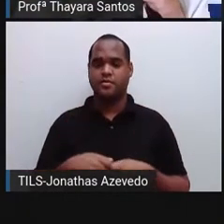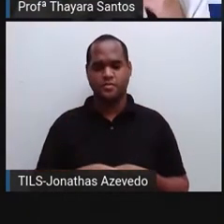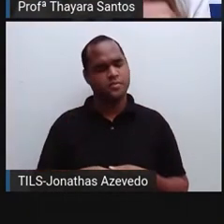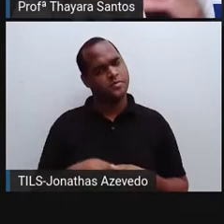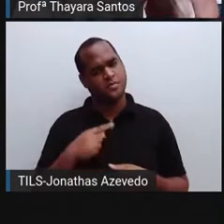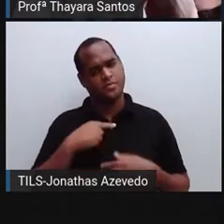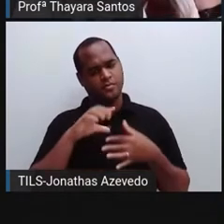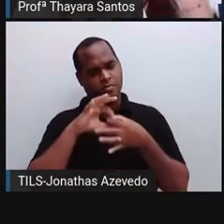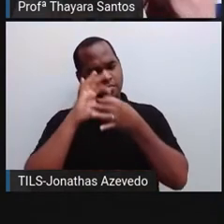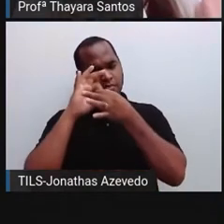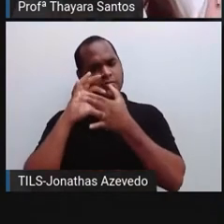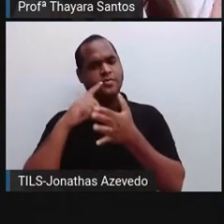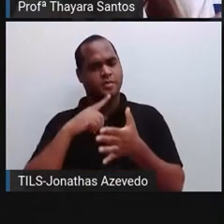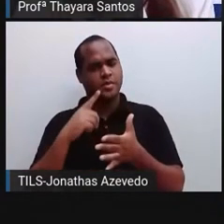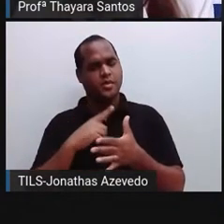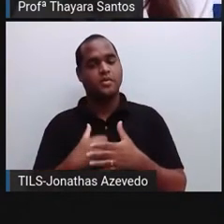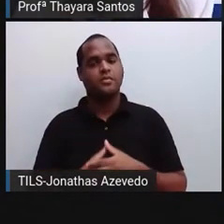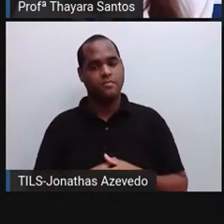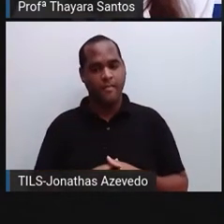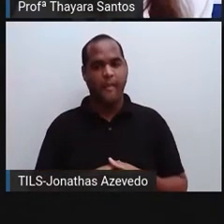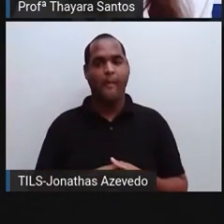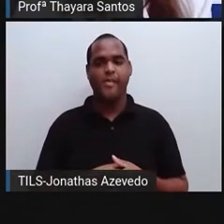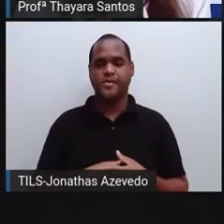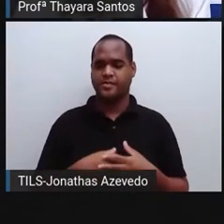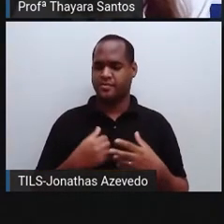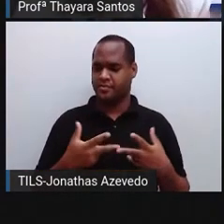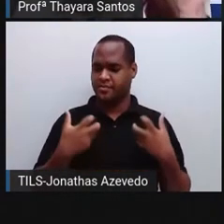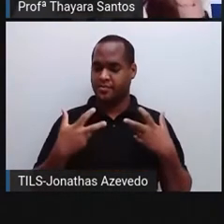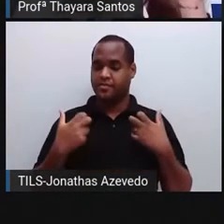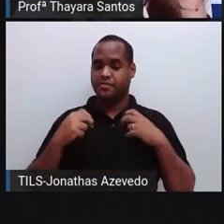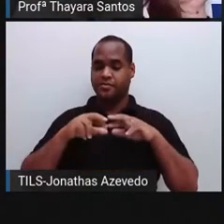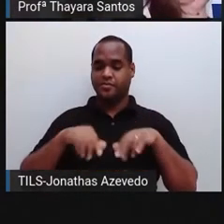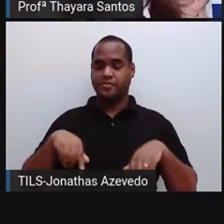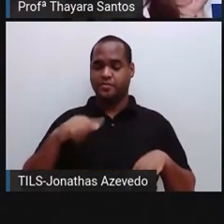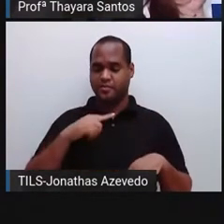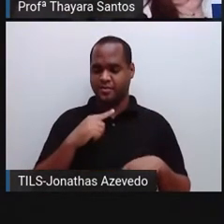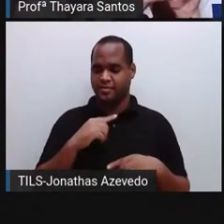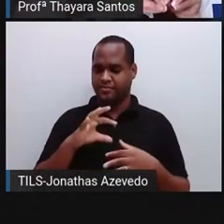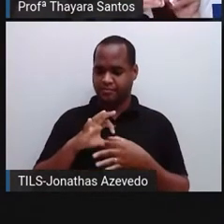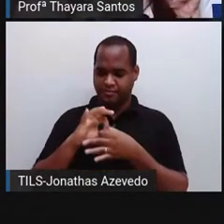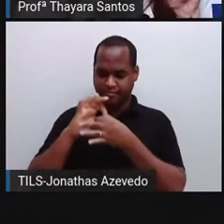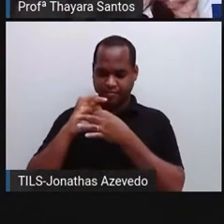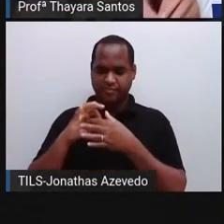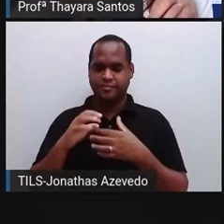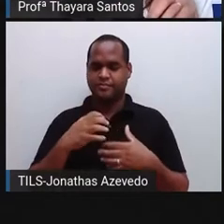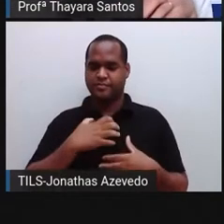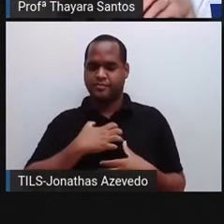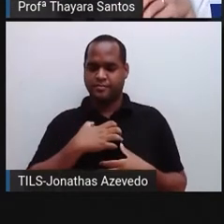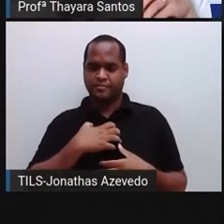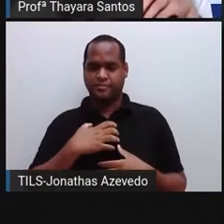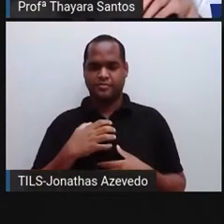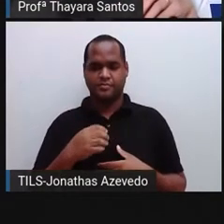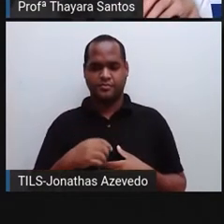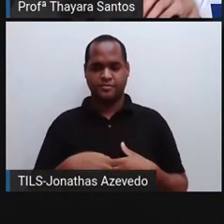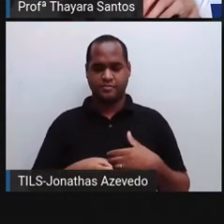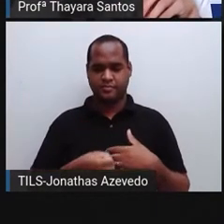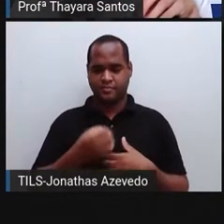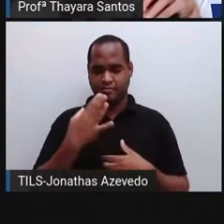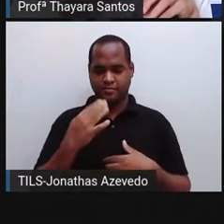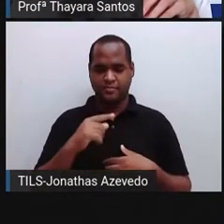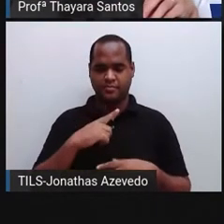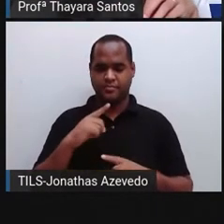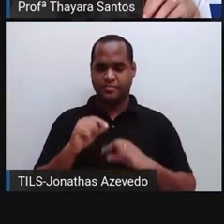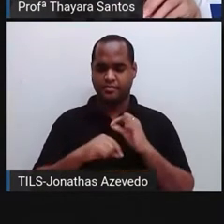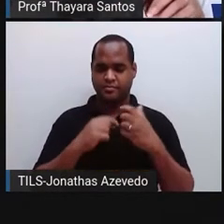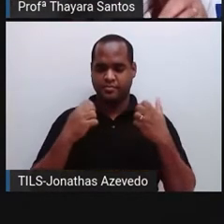relacionados? Um vai perceber os estímulos do ambiente e mandar essa informação para o cérebro,